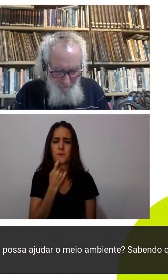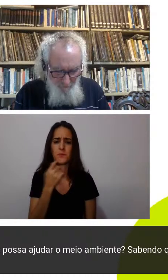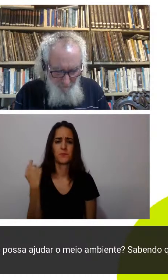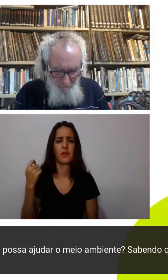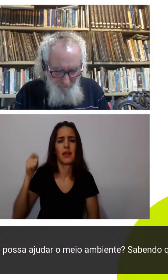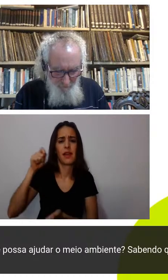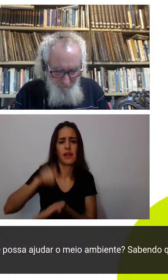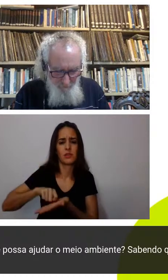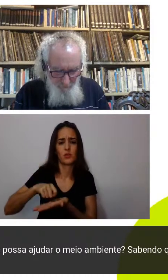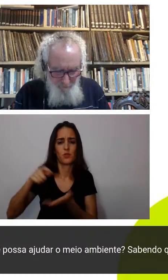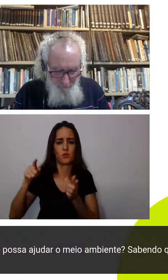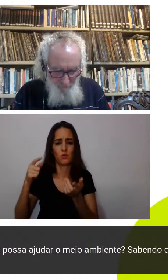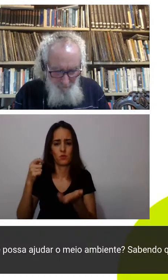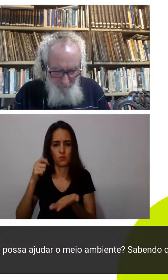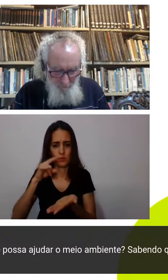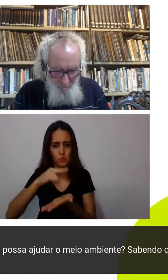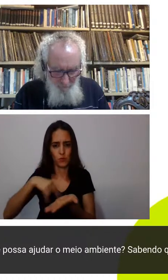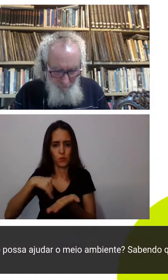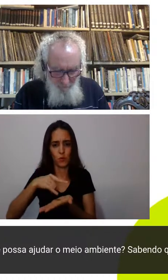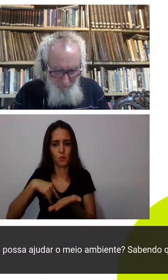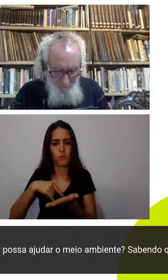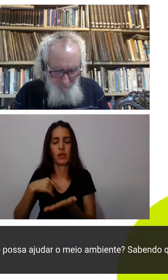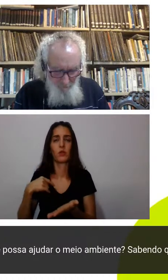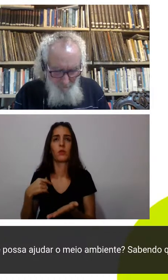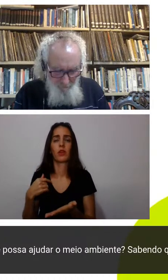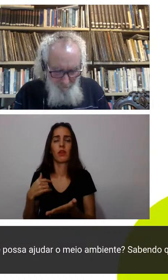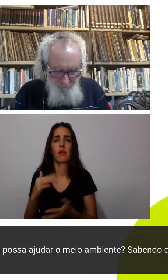2050 eles querem ser zero carbono